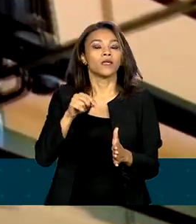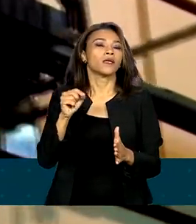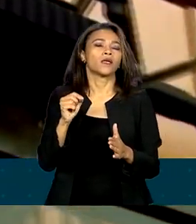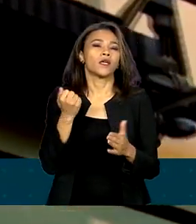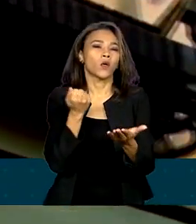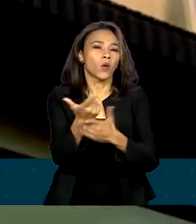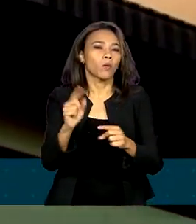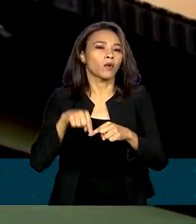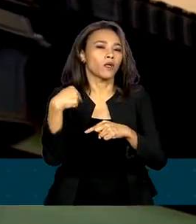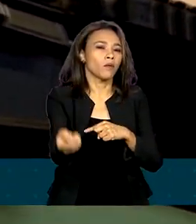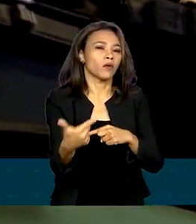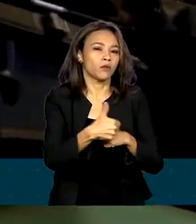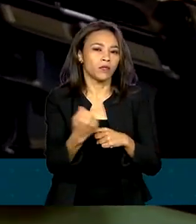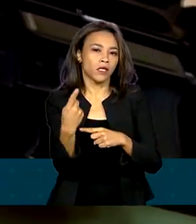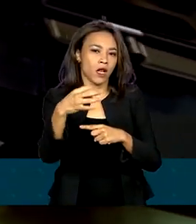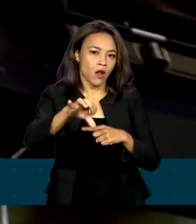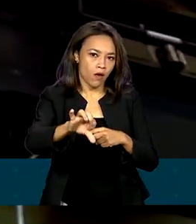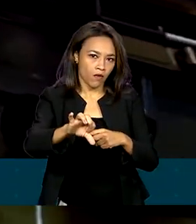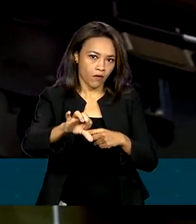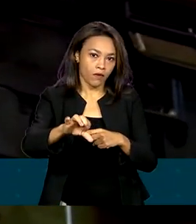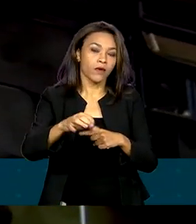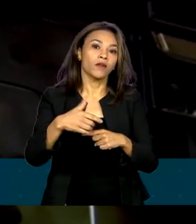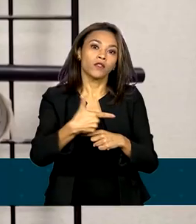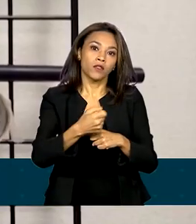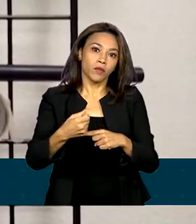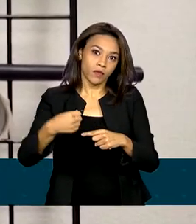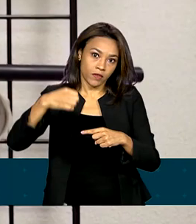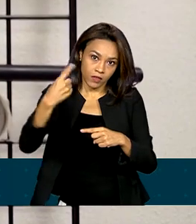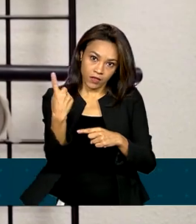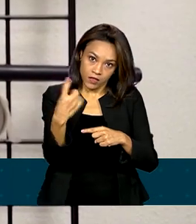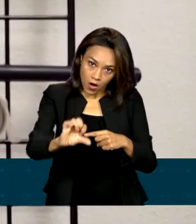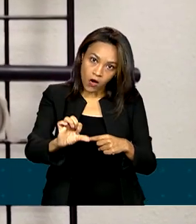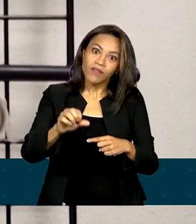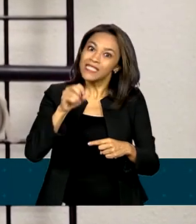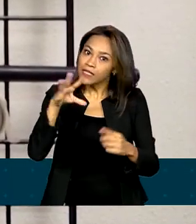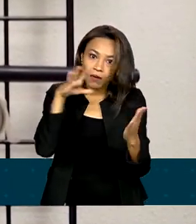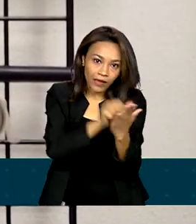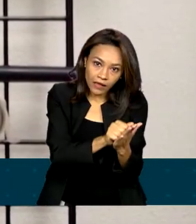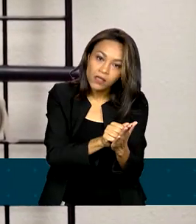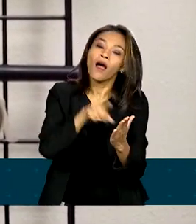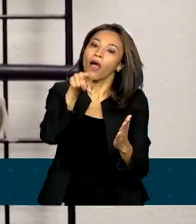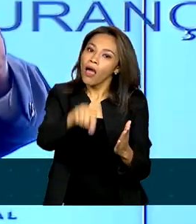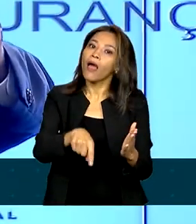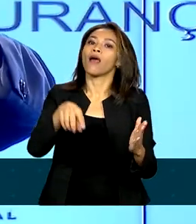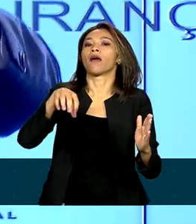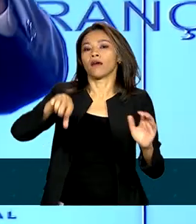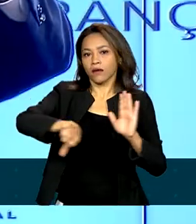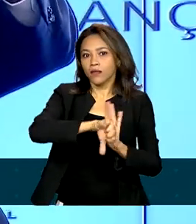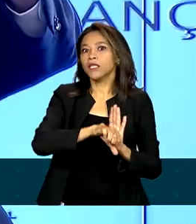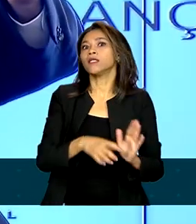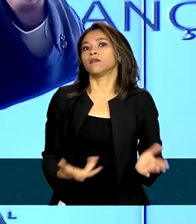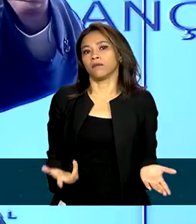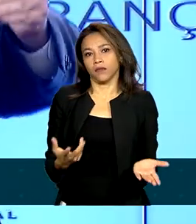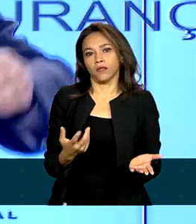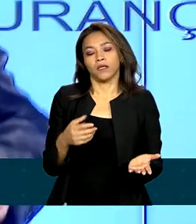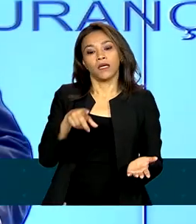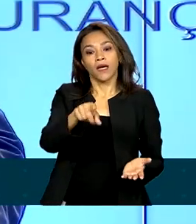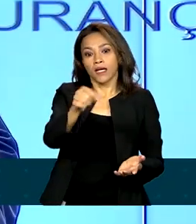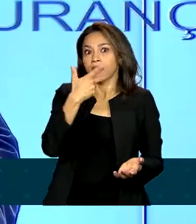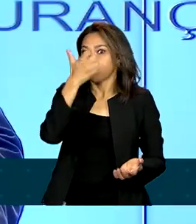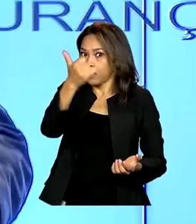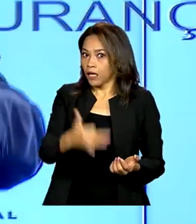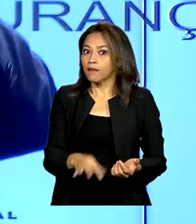2019, estará cometendo um crime. O prazo se encerra no final de março. Quem não cadastrar,